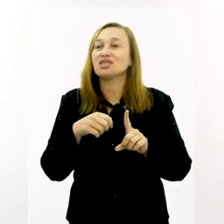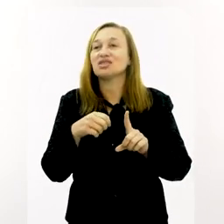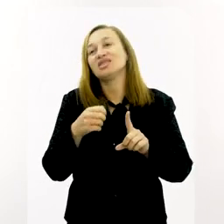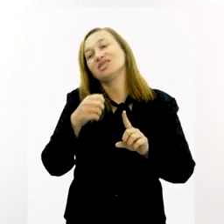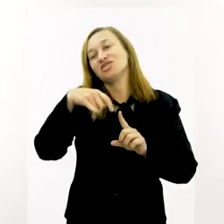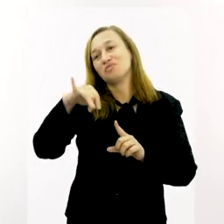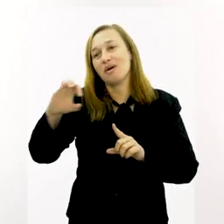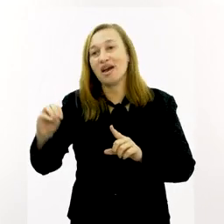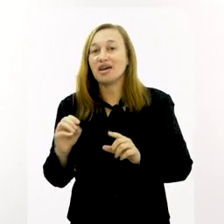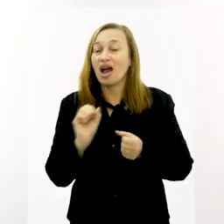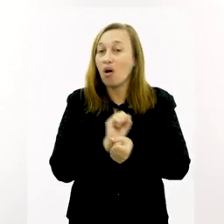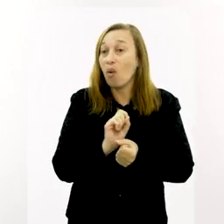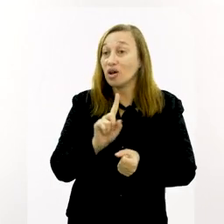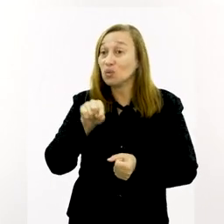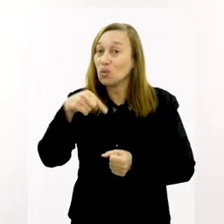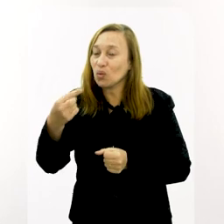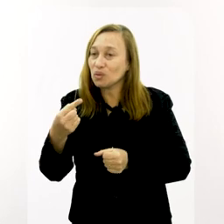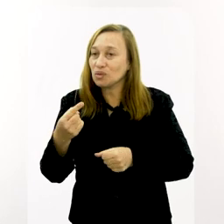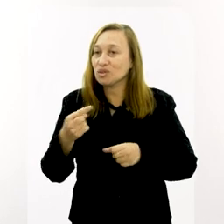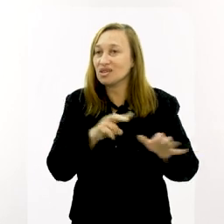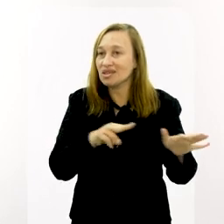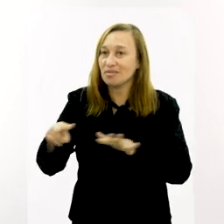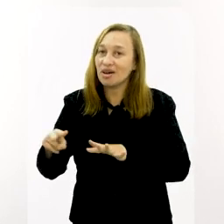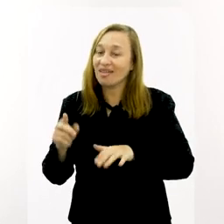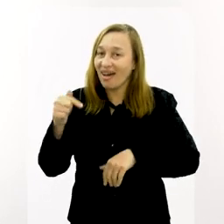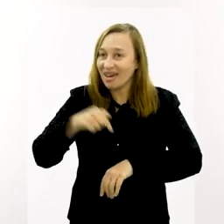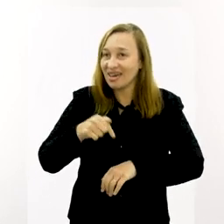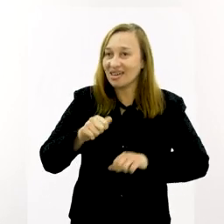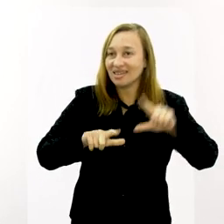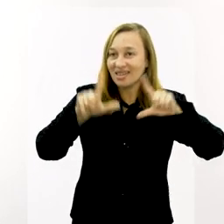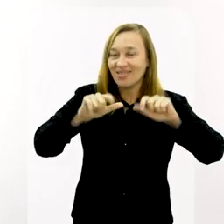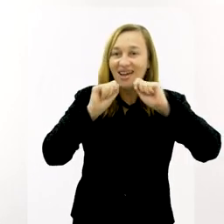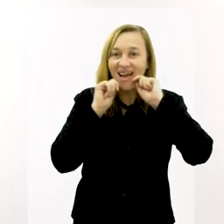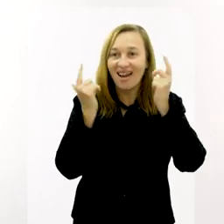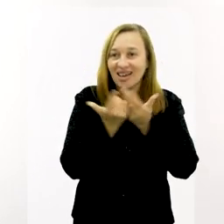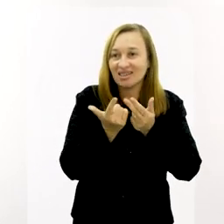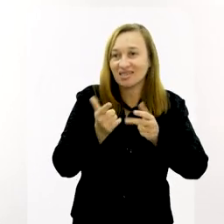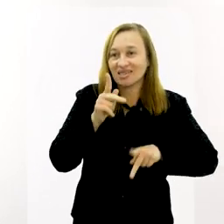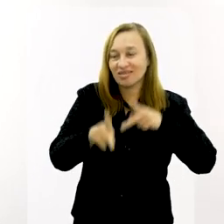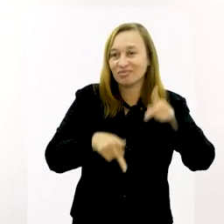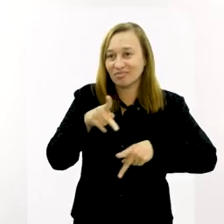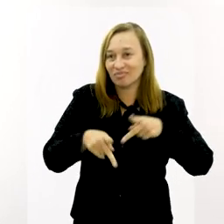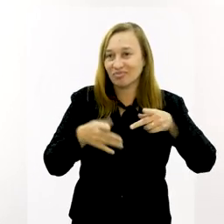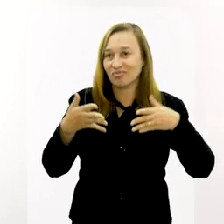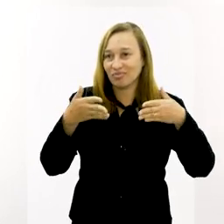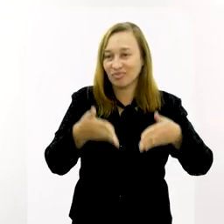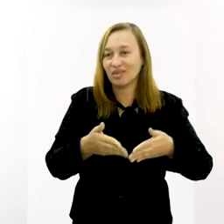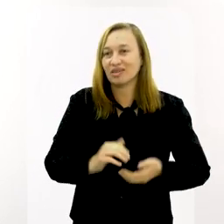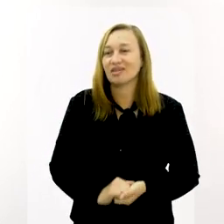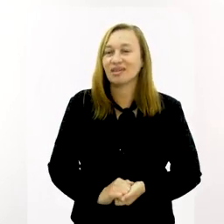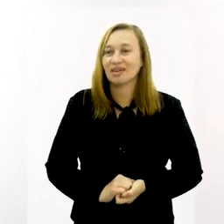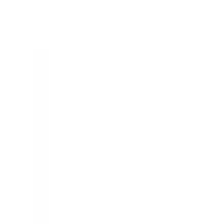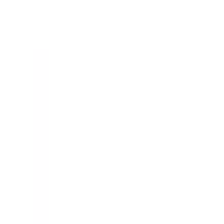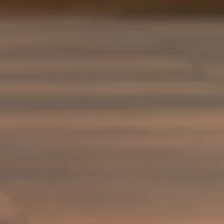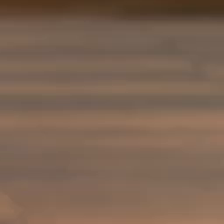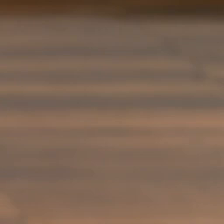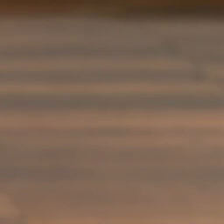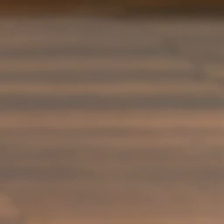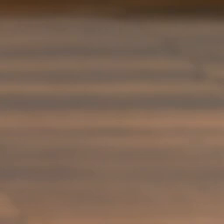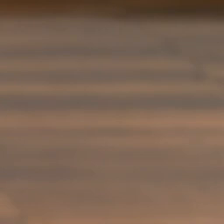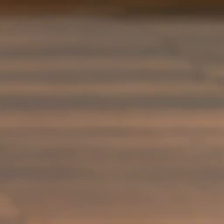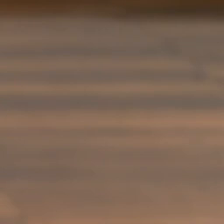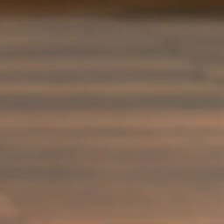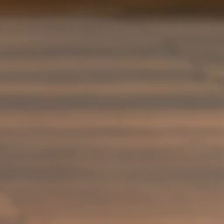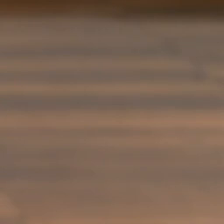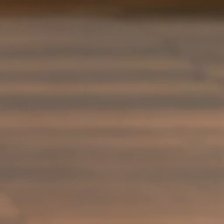Mês de maio. E eu aguardo vocês no próximo programa, aqui na TV Alérgica, no canal do povo. Música